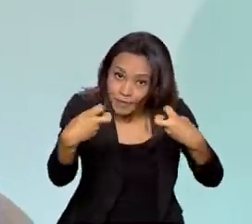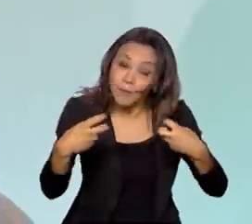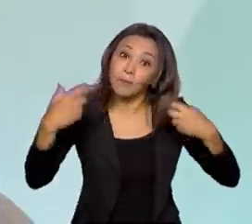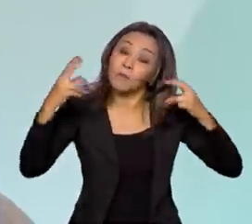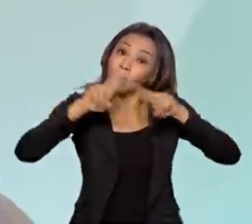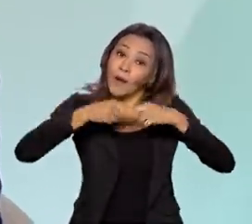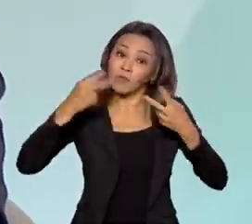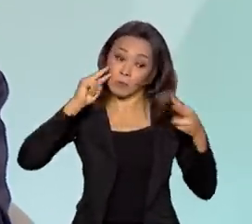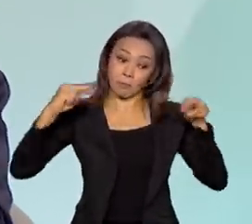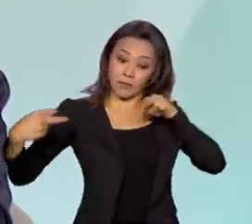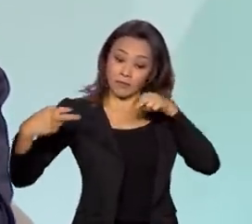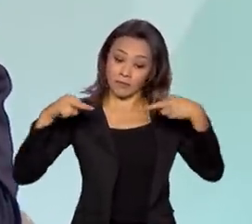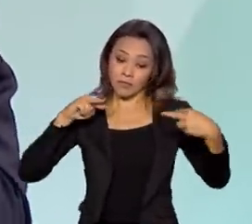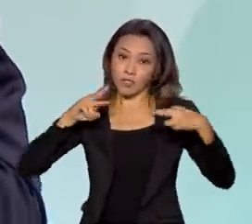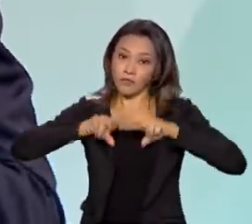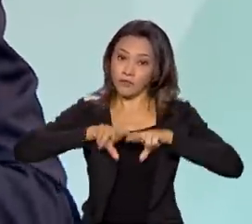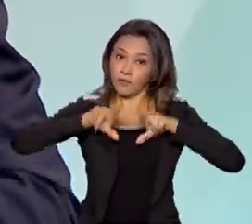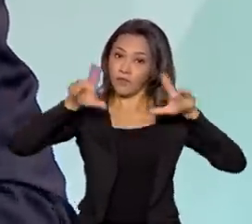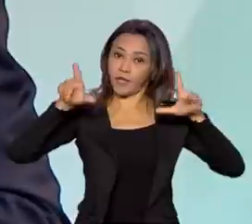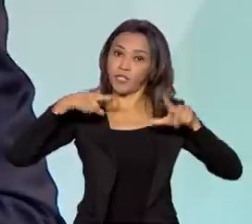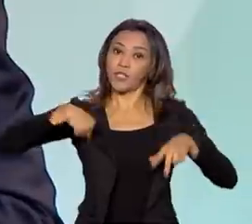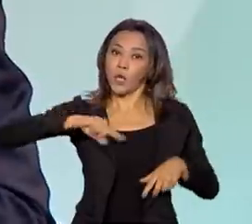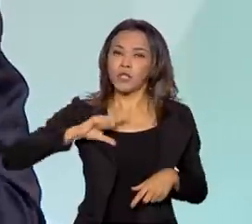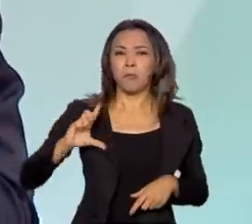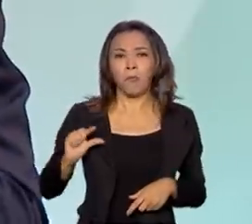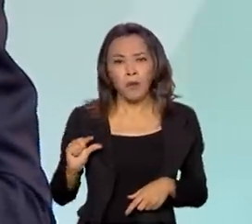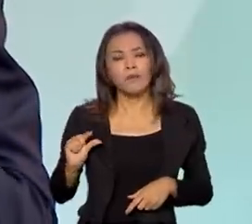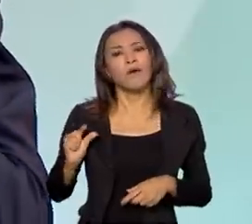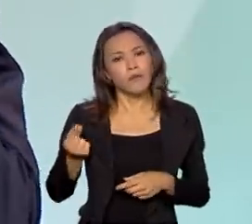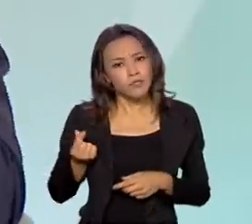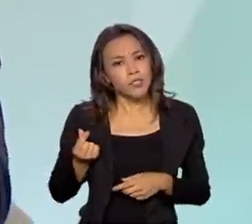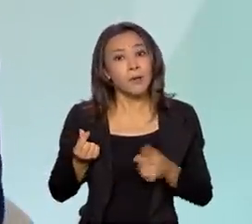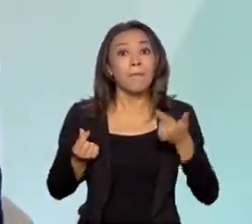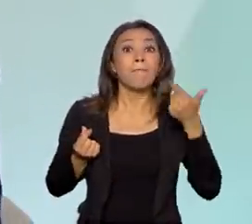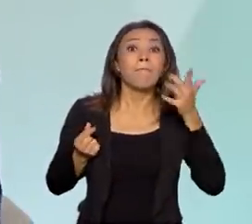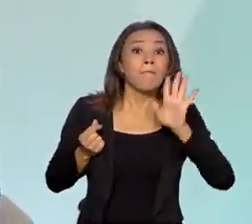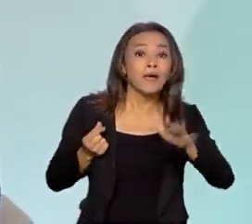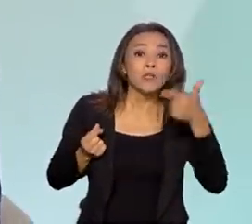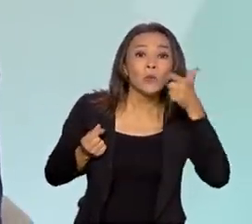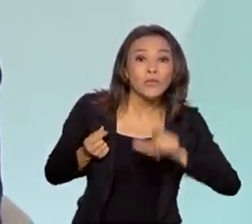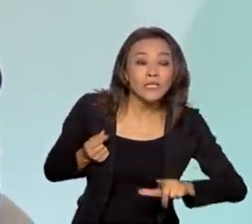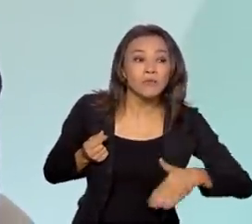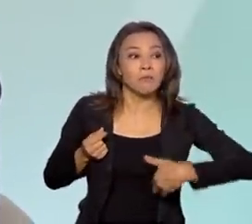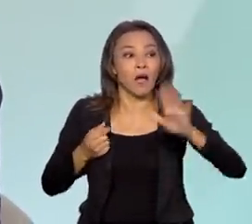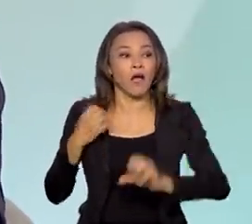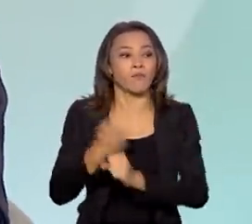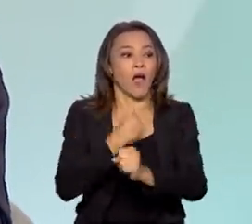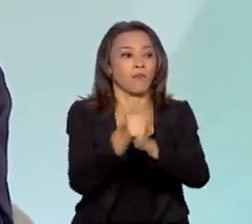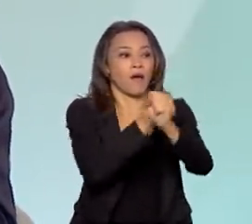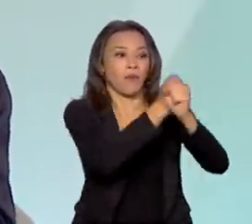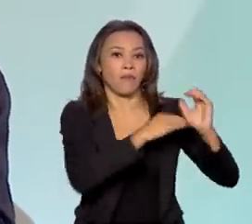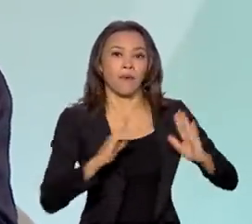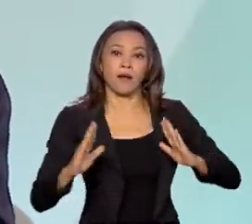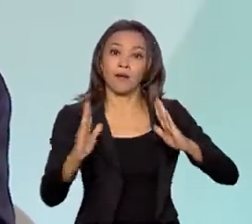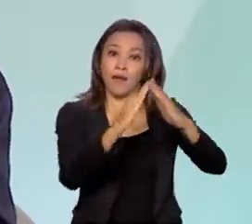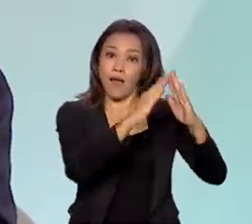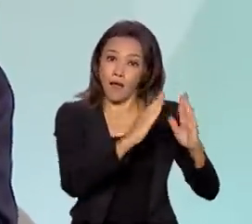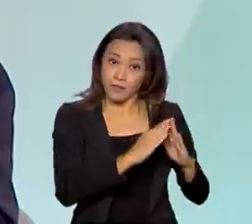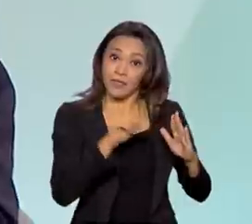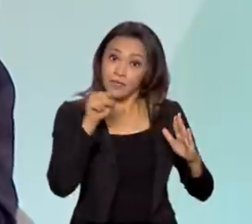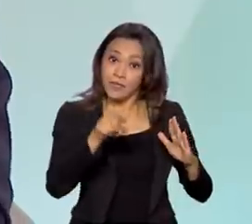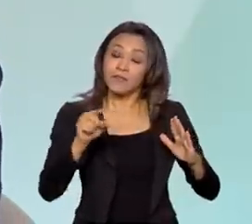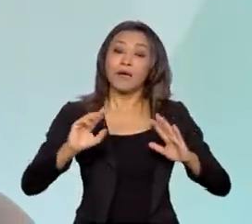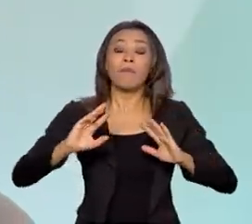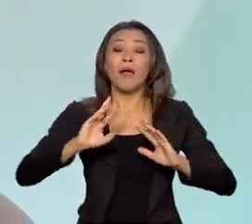diferente, nós estamos com menos recursos, viabilizando mais unidades. Isso é para atacar a oferta,